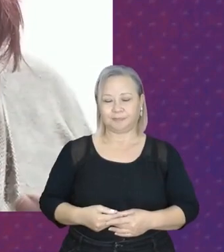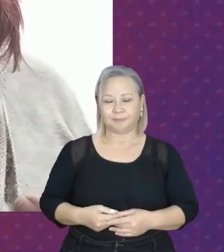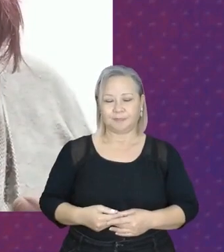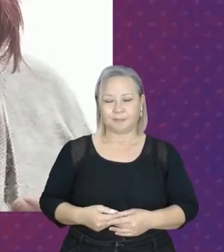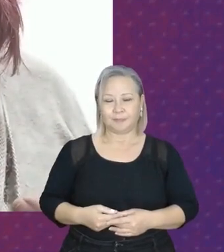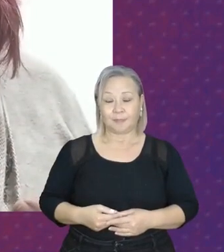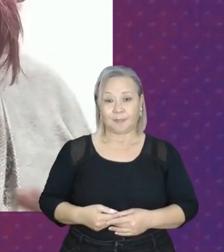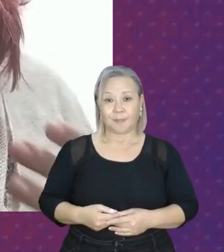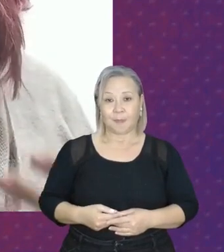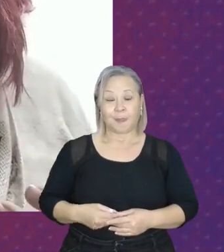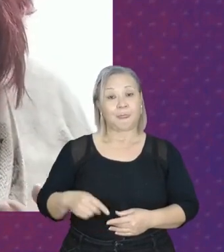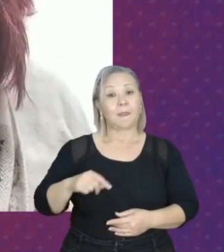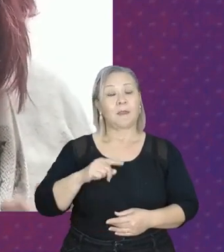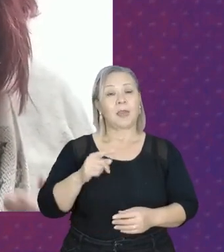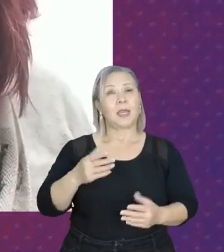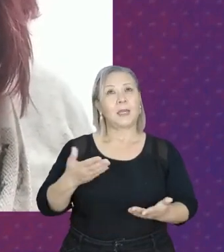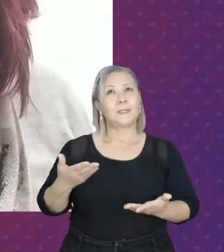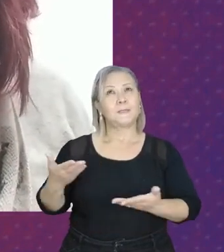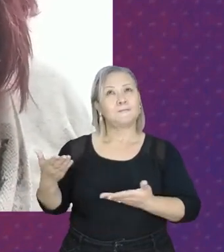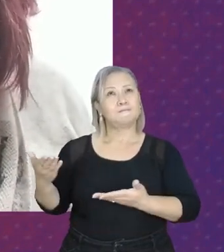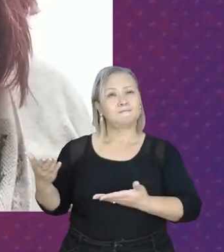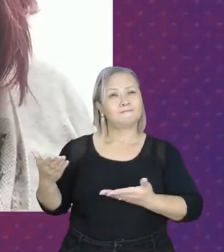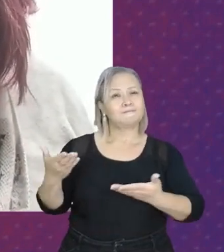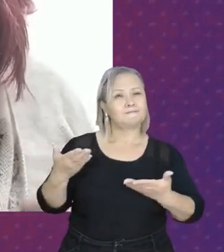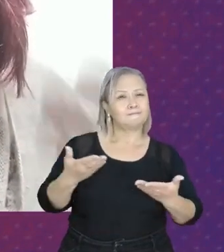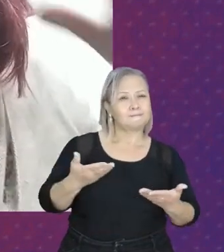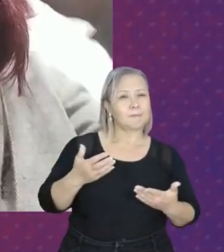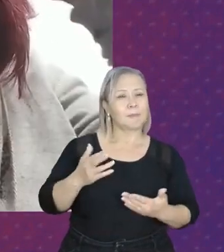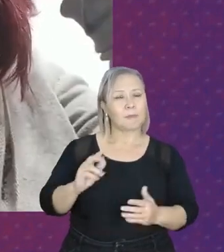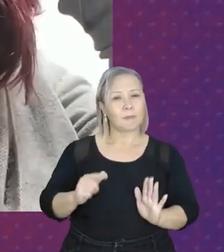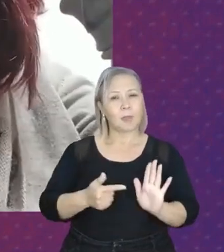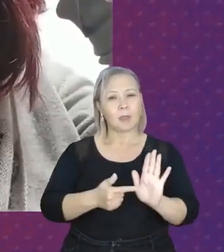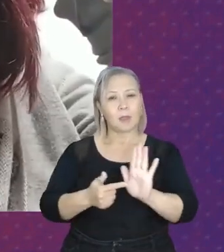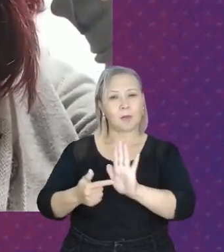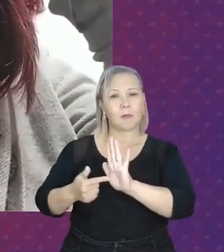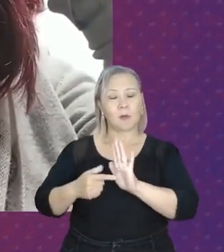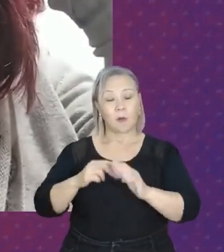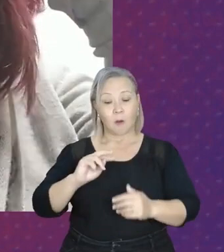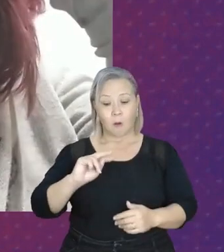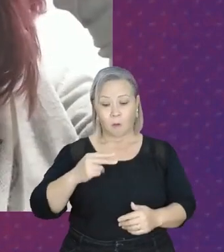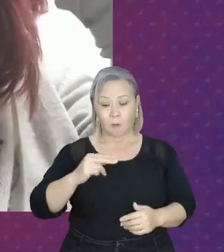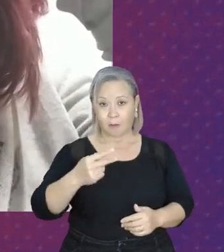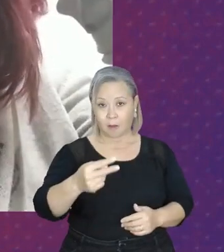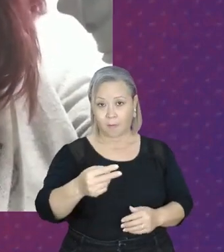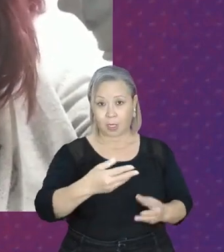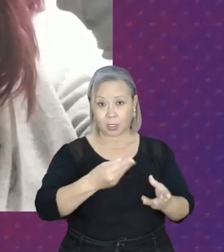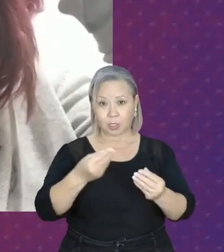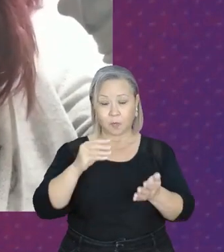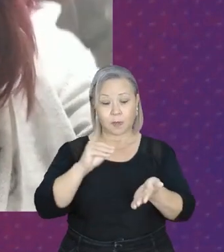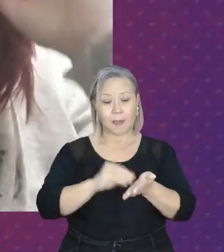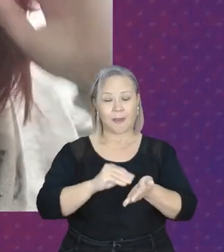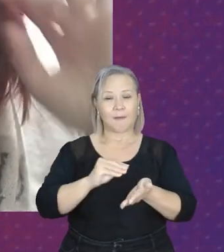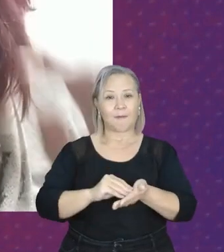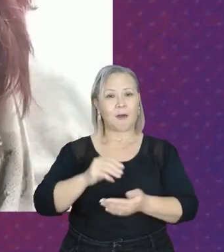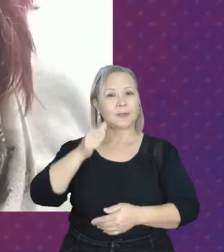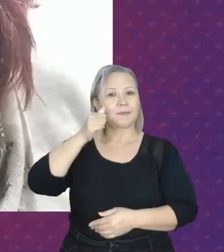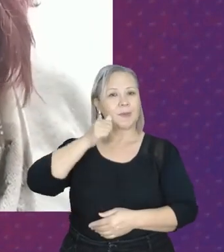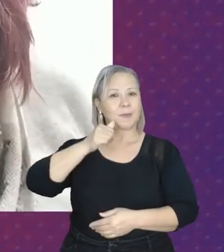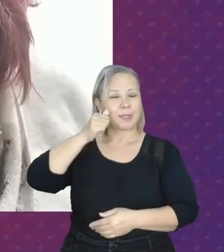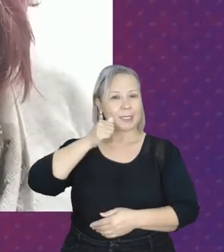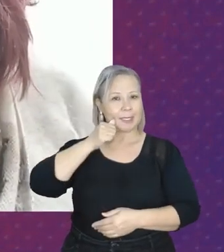nos trouxe também um efeito de muita ausência feminina